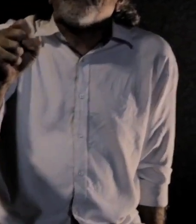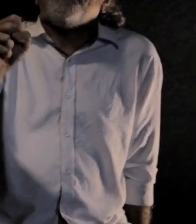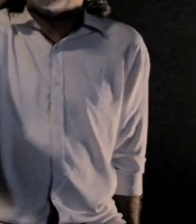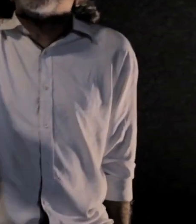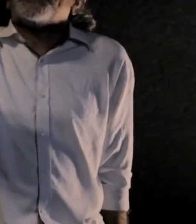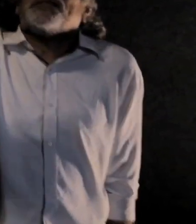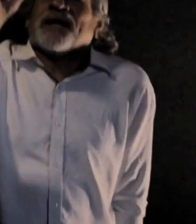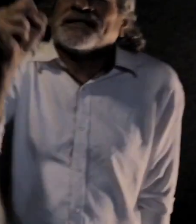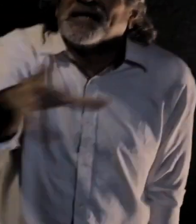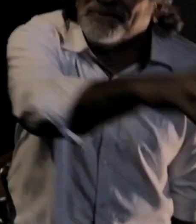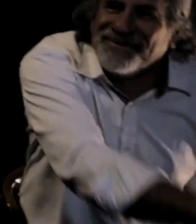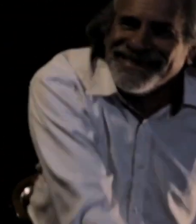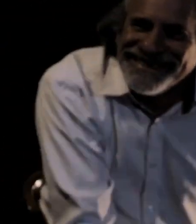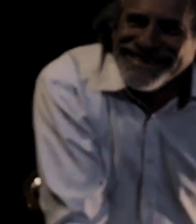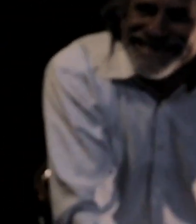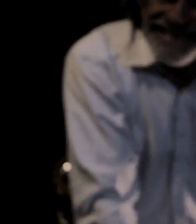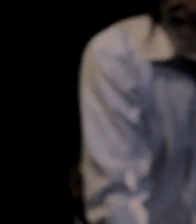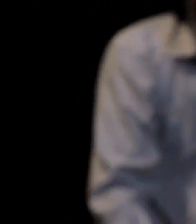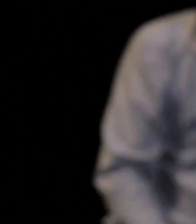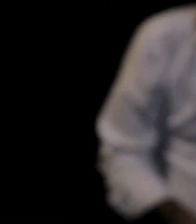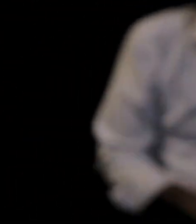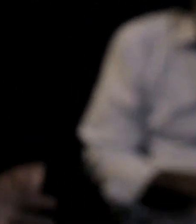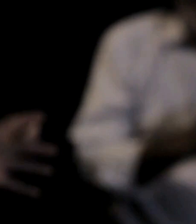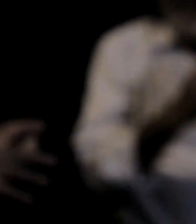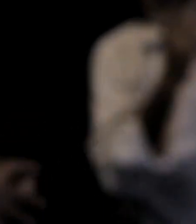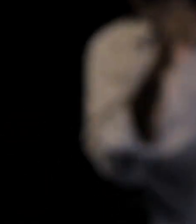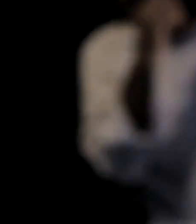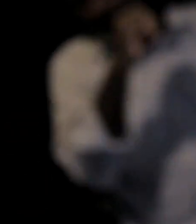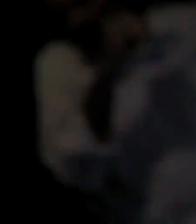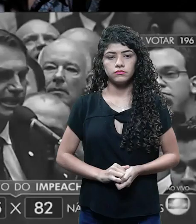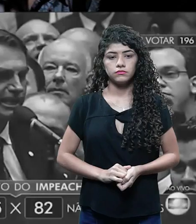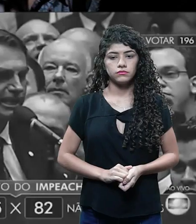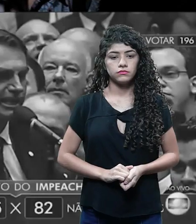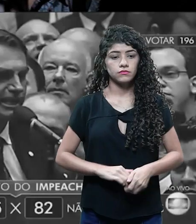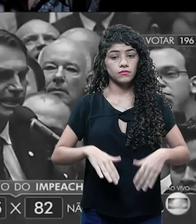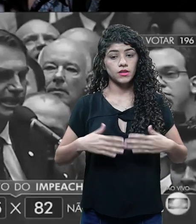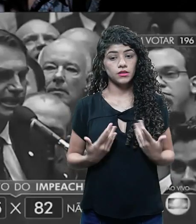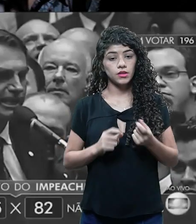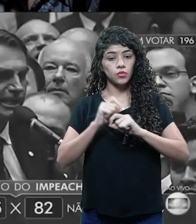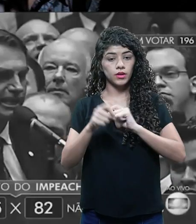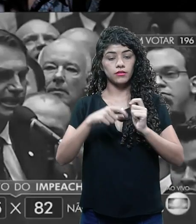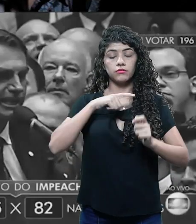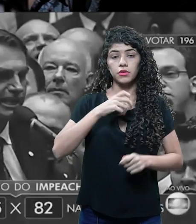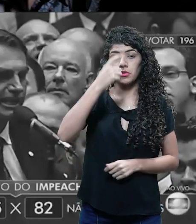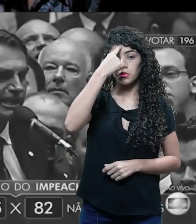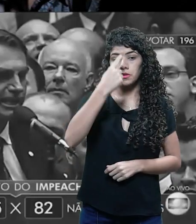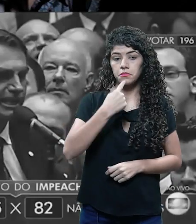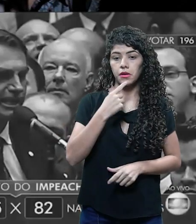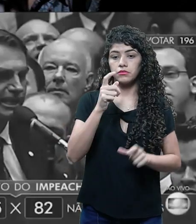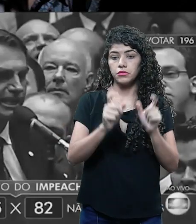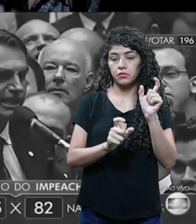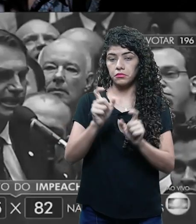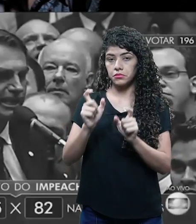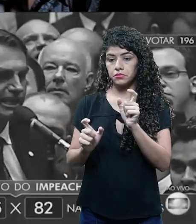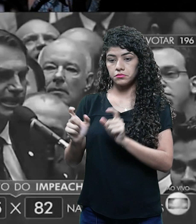mito da caverna de Platão. Caverna do Patrão. Então, vemos algumas imagens de